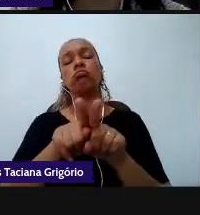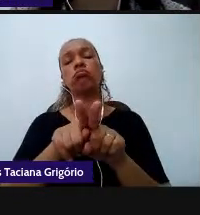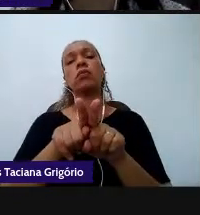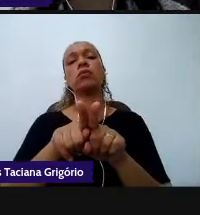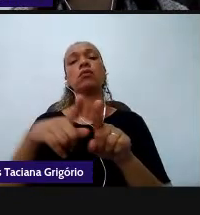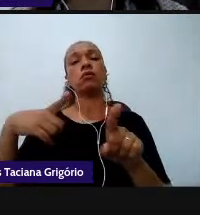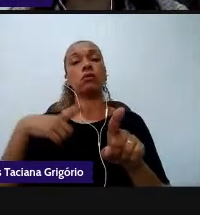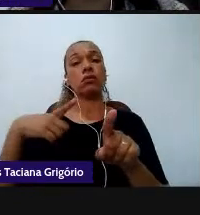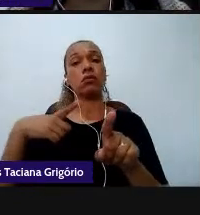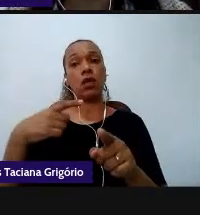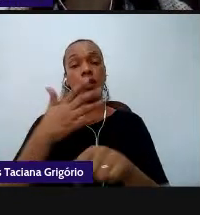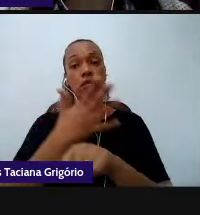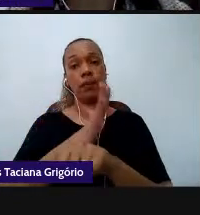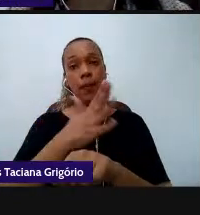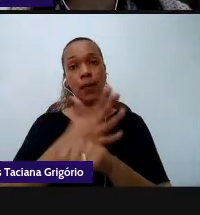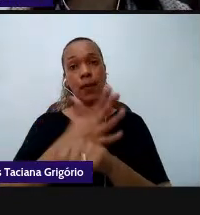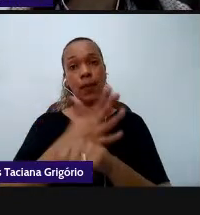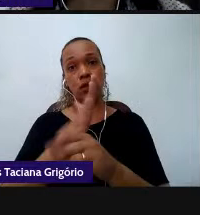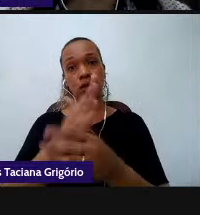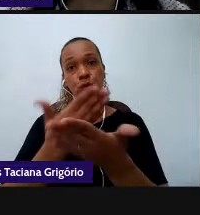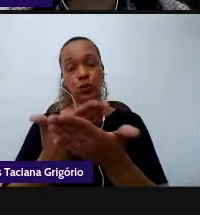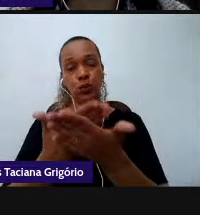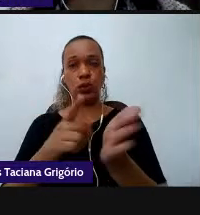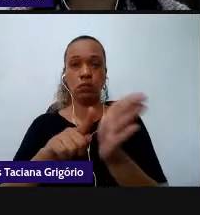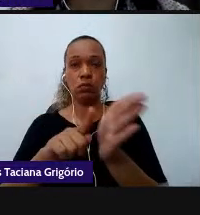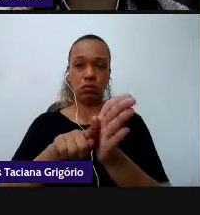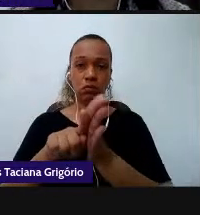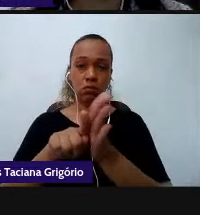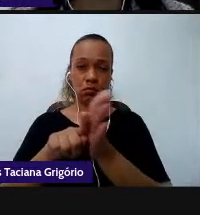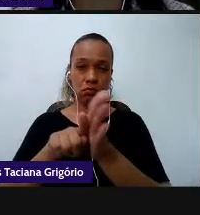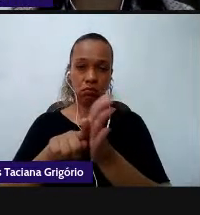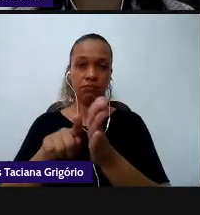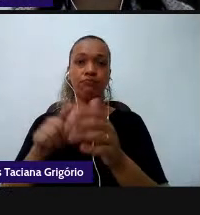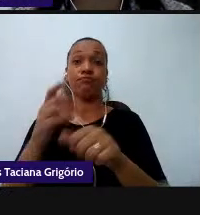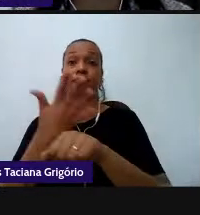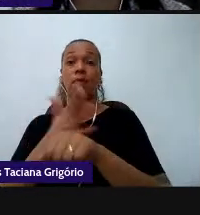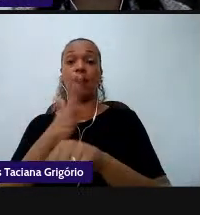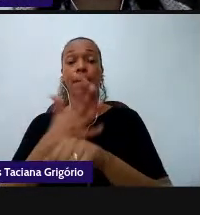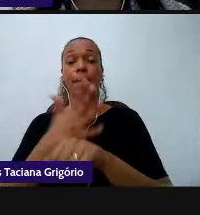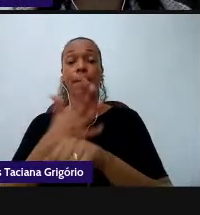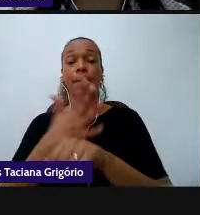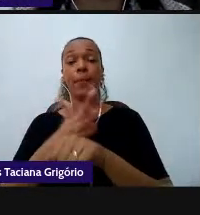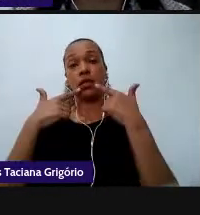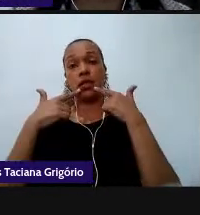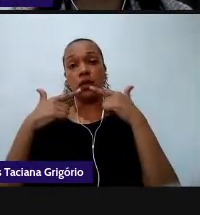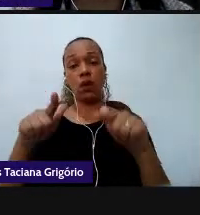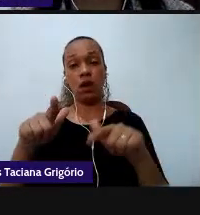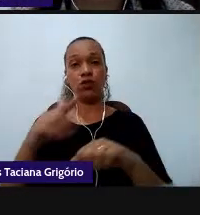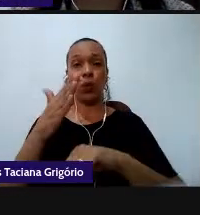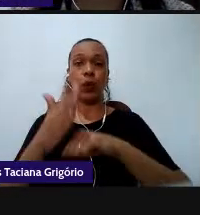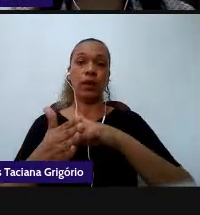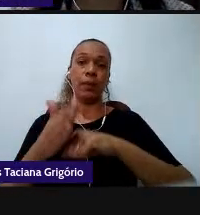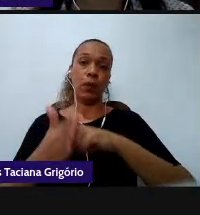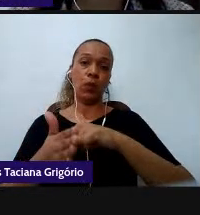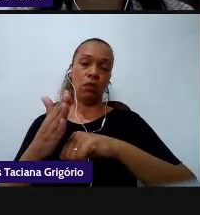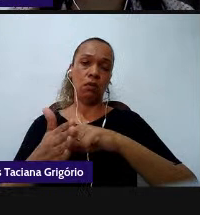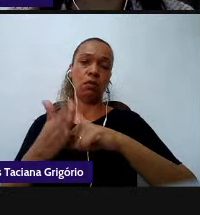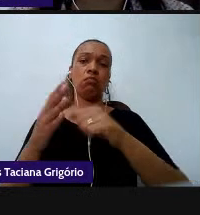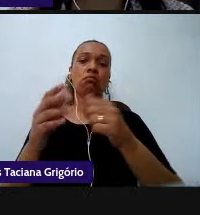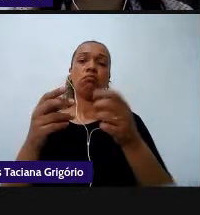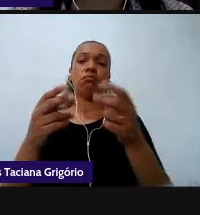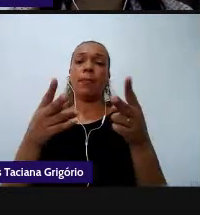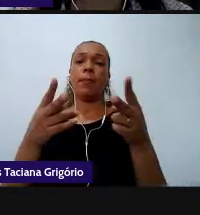pesquisa essas práticas de linguagem contemporâneas a gente percebe né a partir da